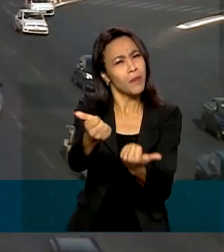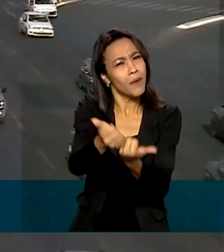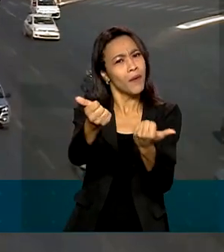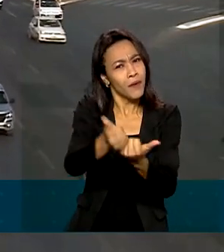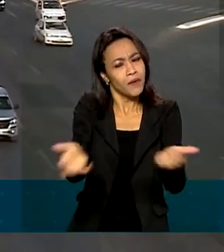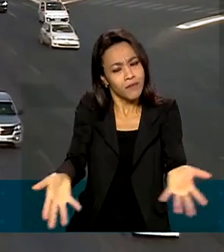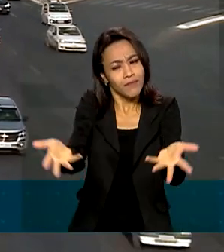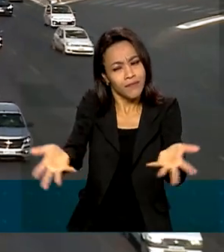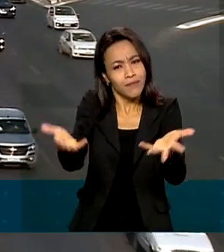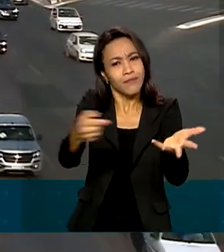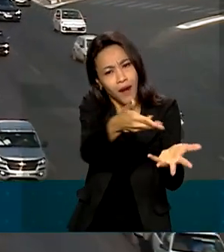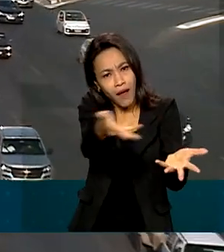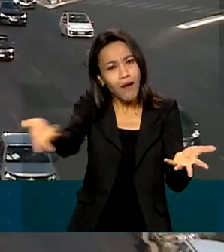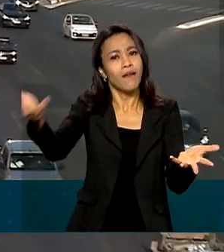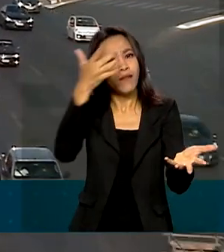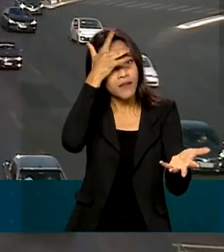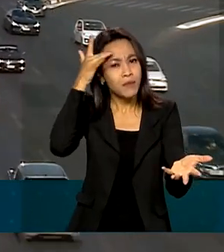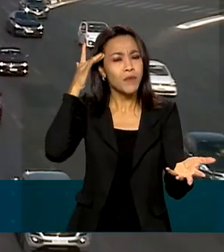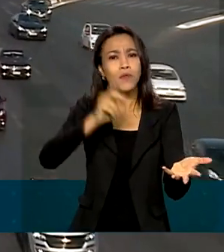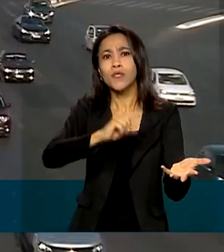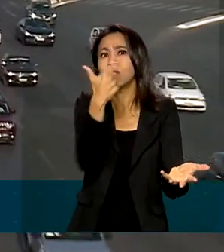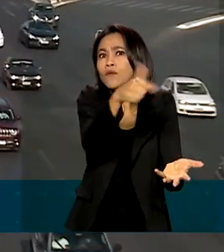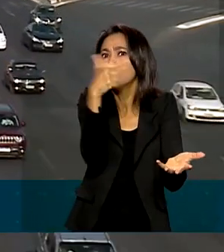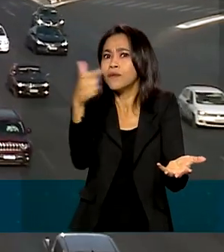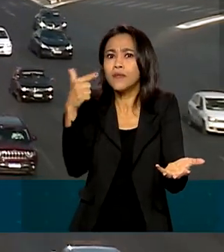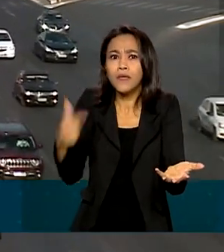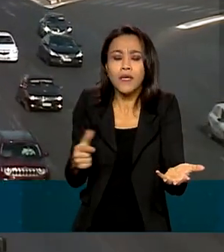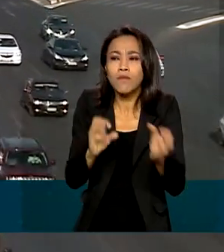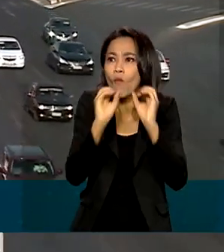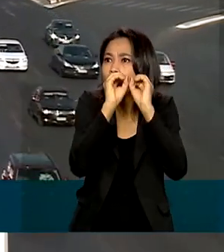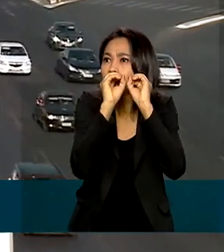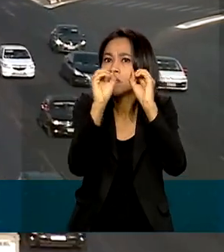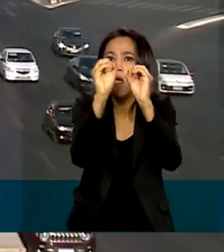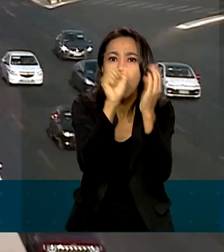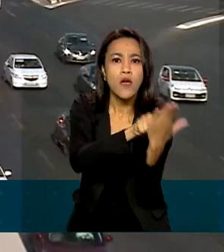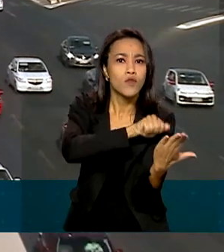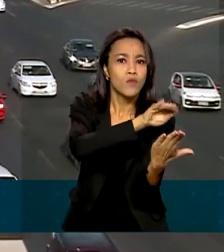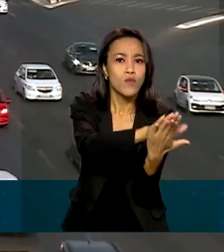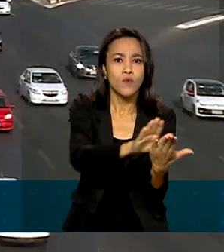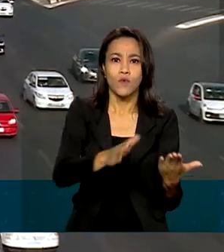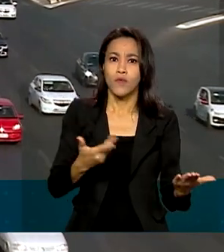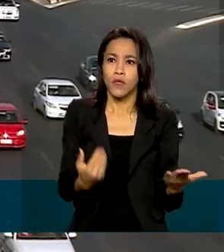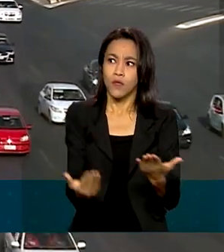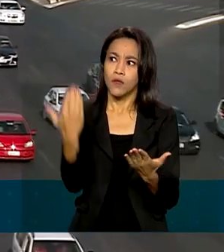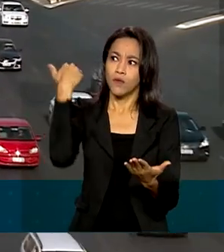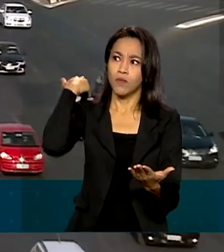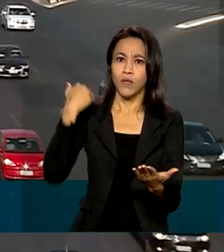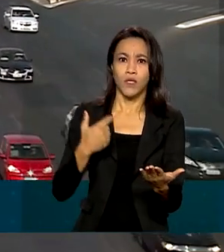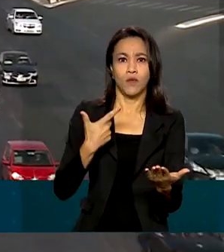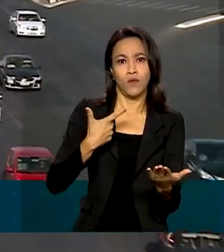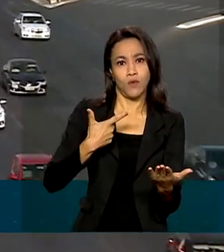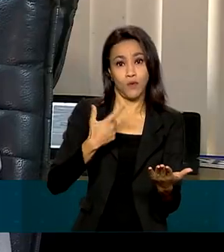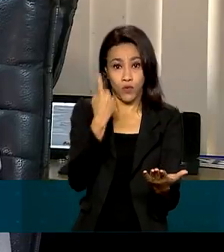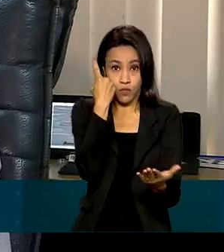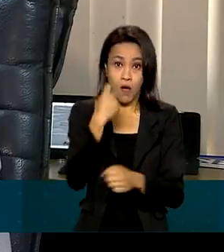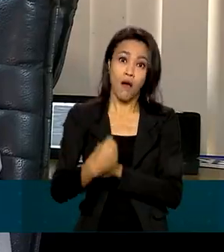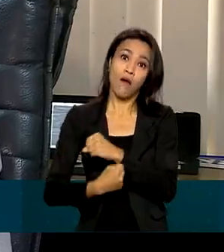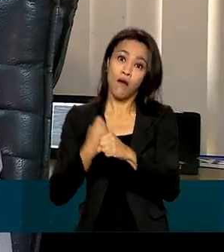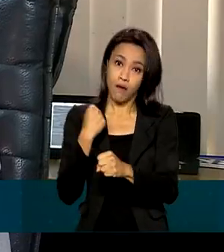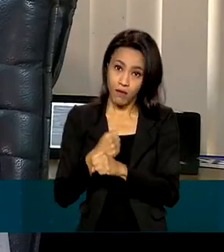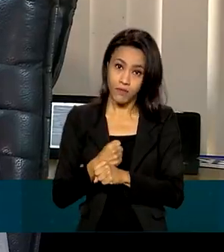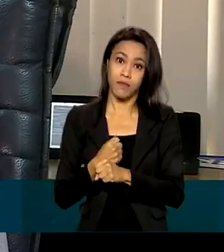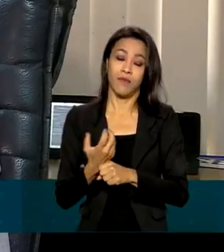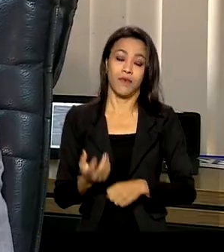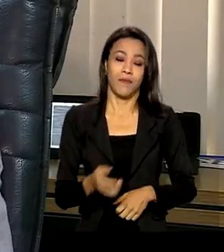tarifários para condutores que não tenham cometido infração de trânsito nos últimos 12 meses. Visa